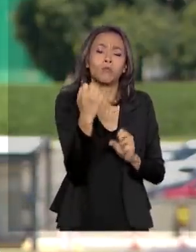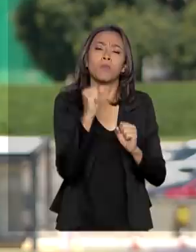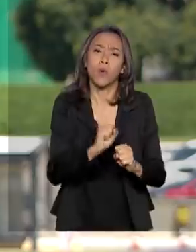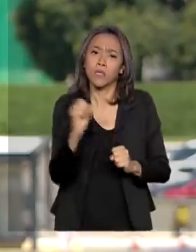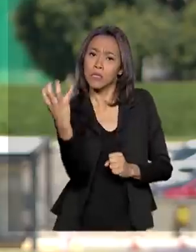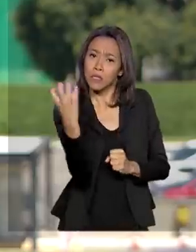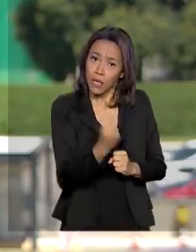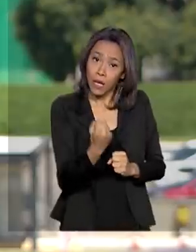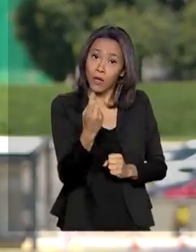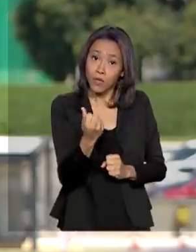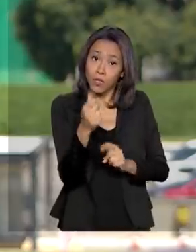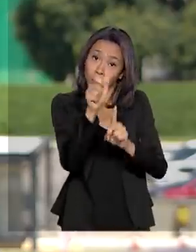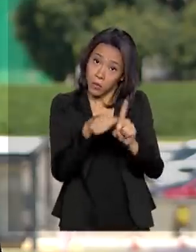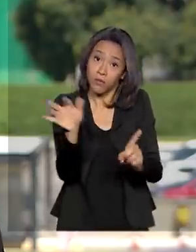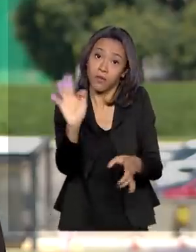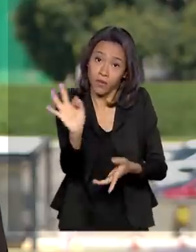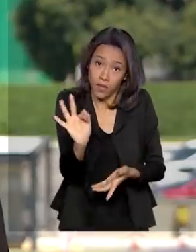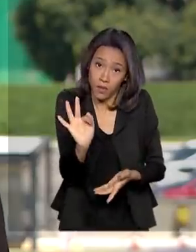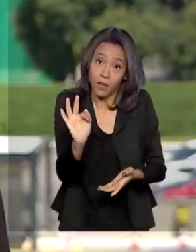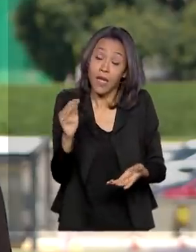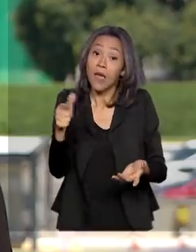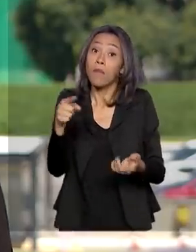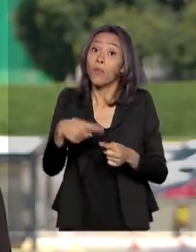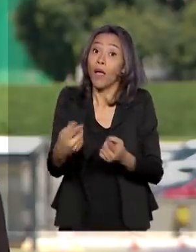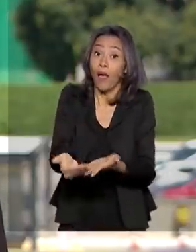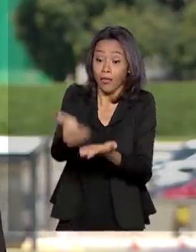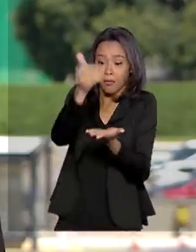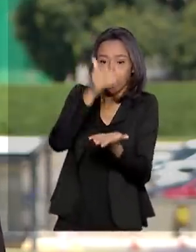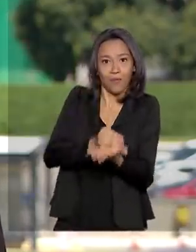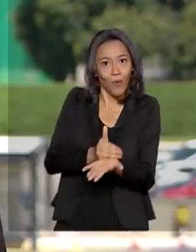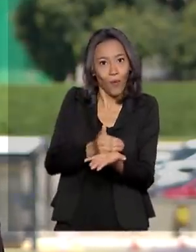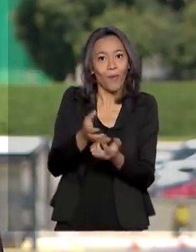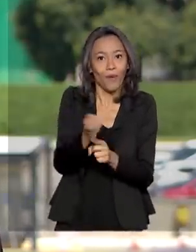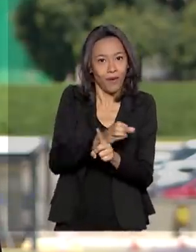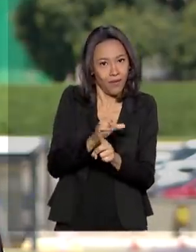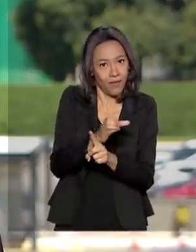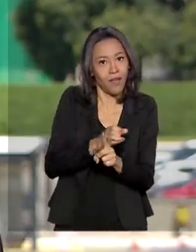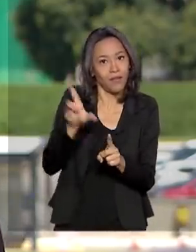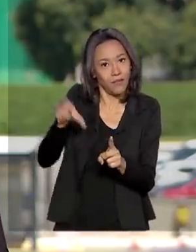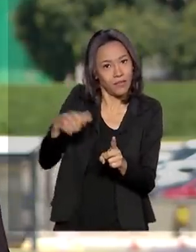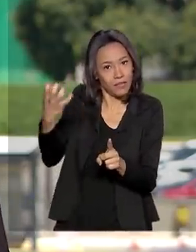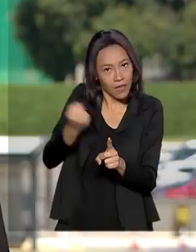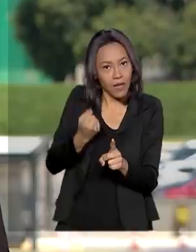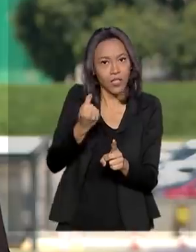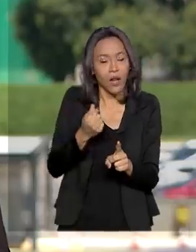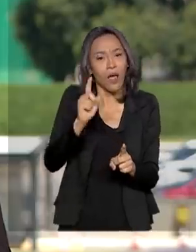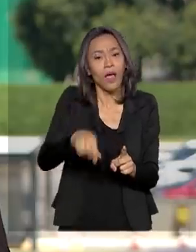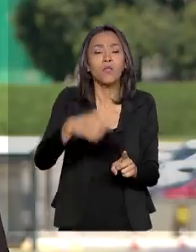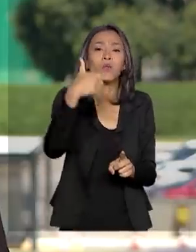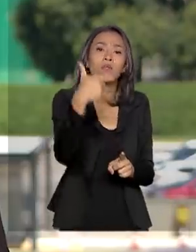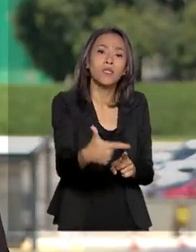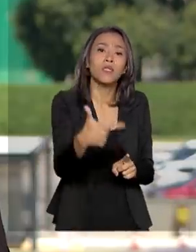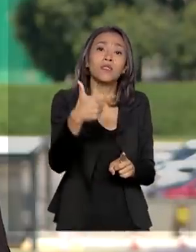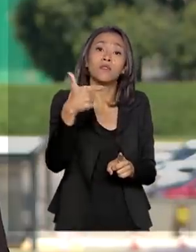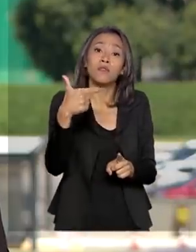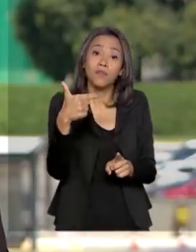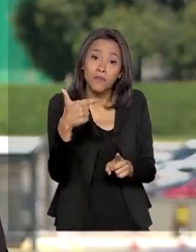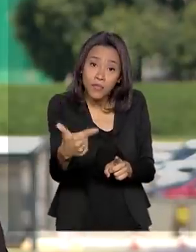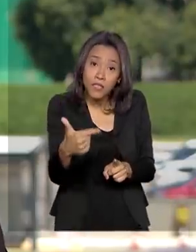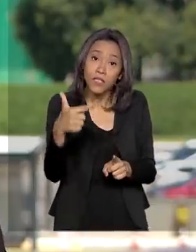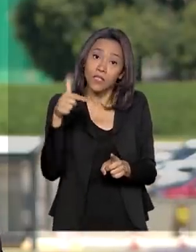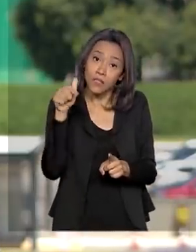parcela de fevereiro. E essa antecipação do calendário oficial é válida para os 227 municípios